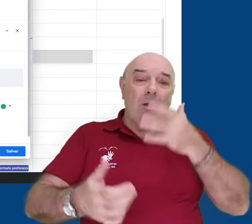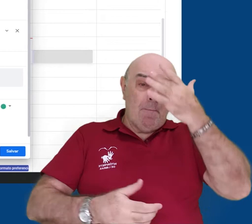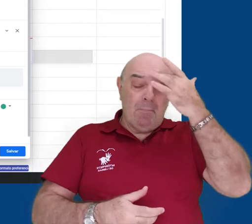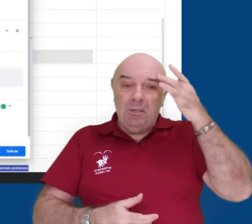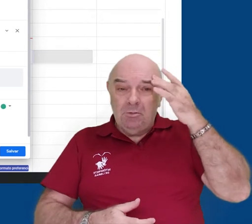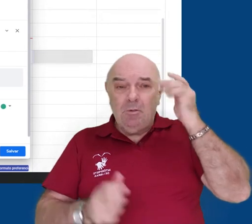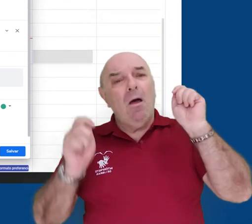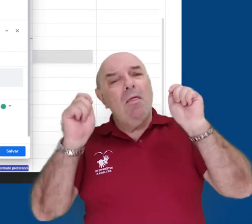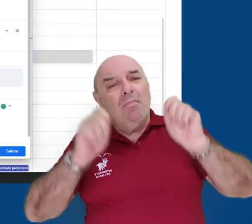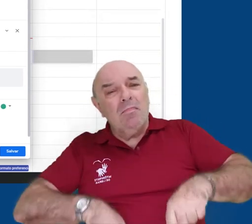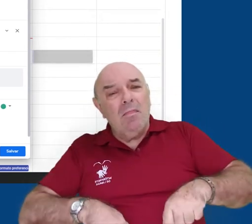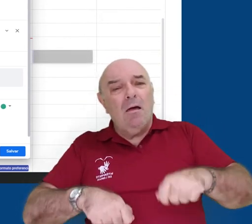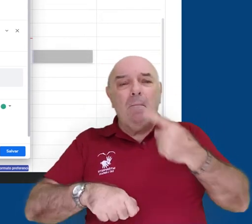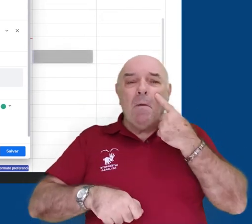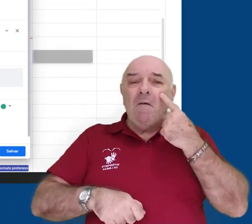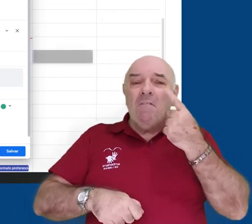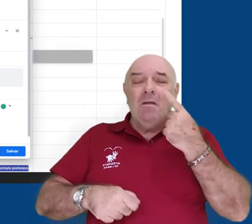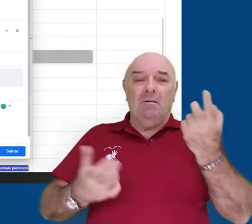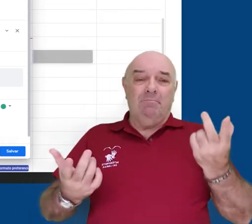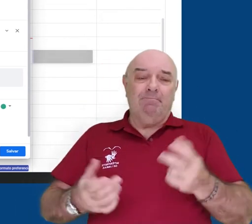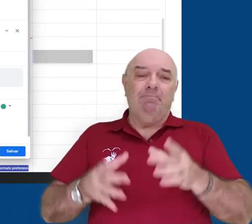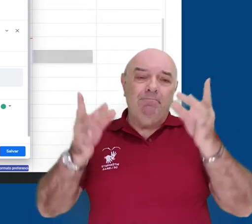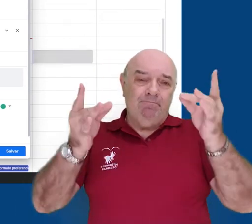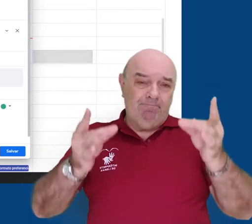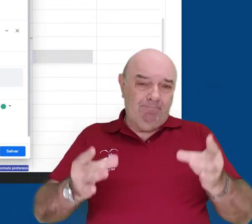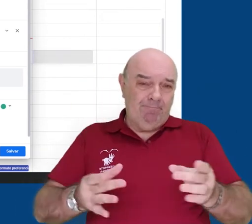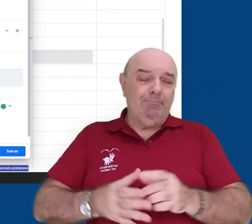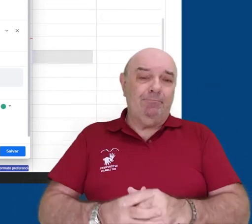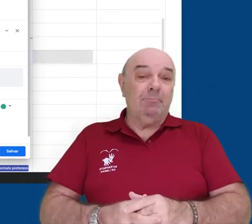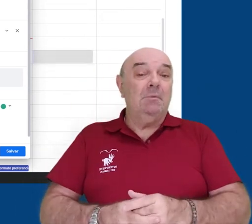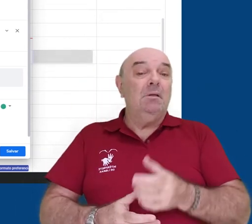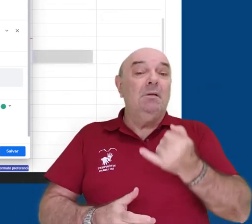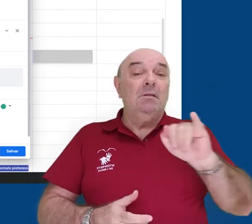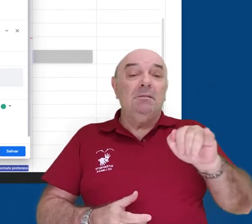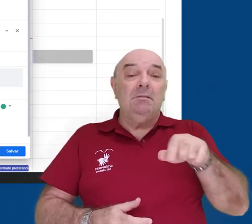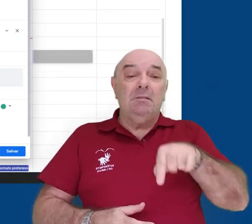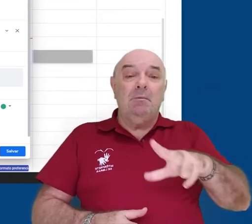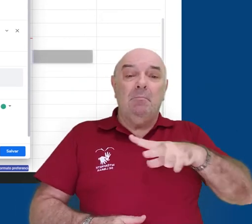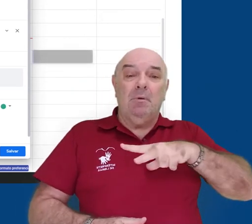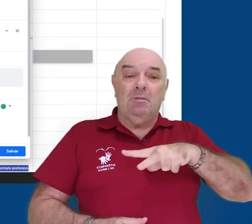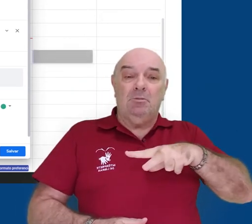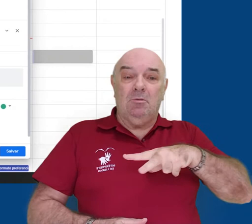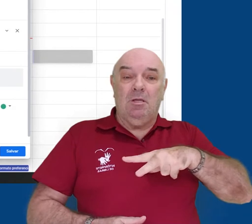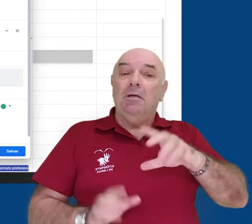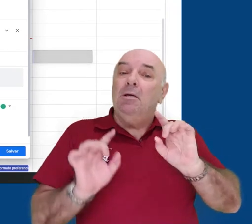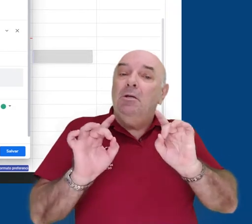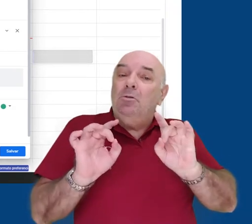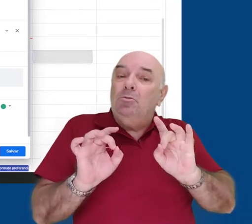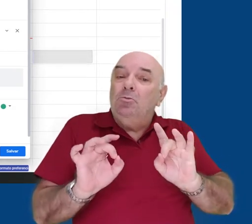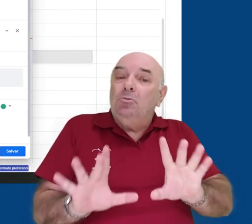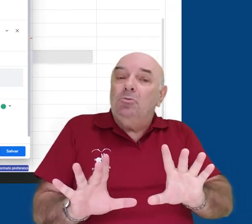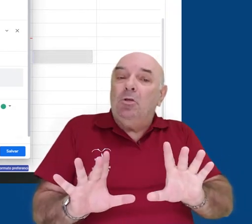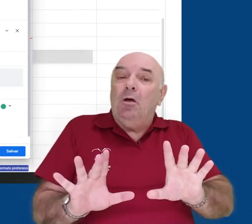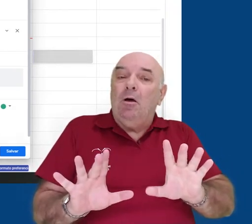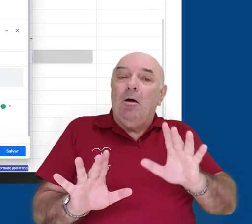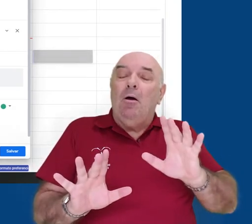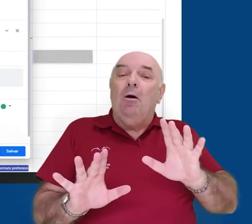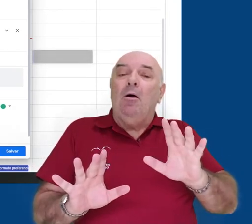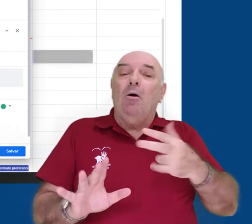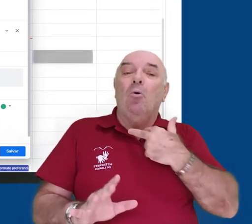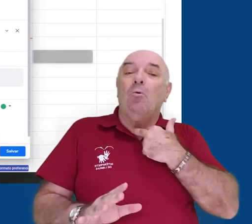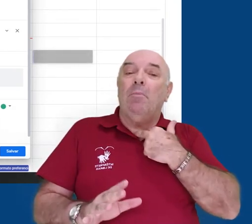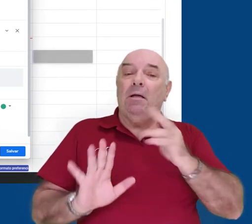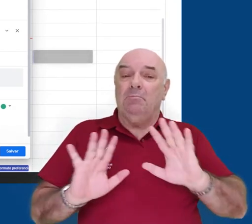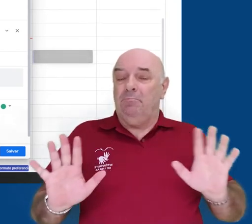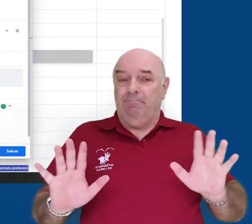que tenha compartilhamento dessa agenda pode ver os detalhes do evento. Se estiver marcado como particular, o evento vai aparecer